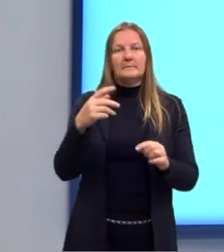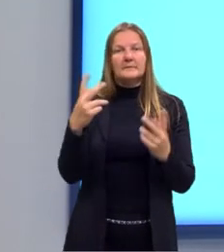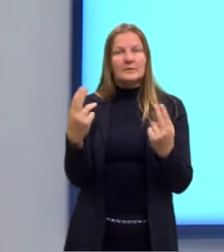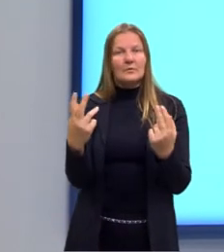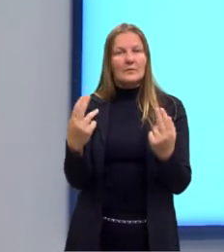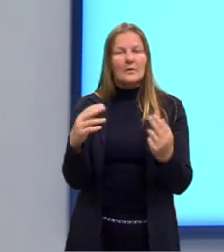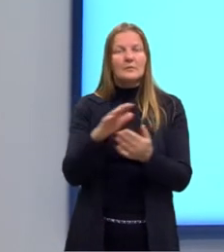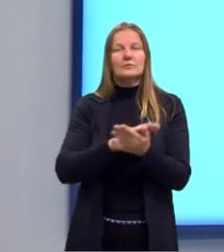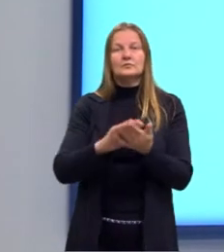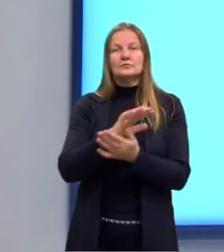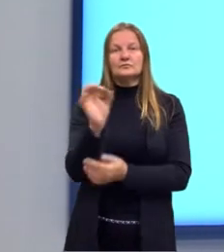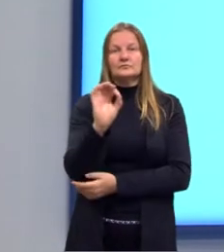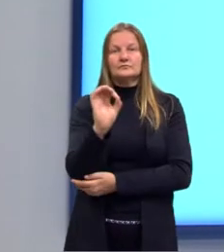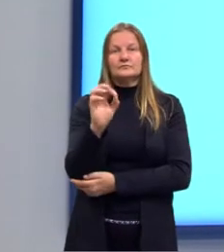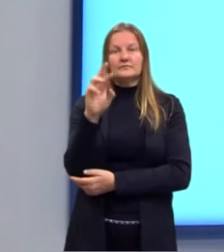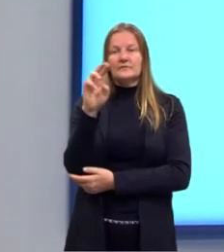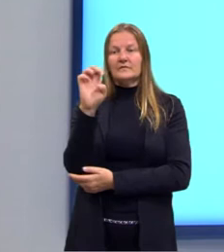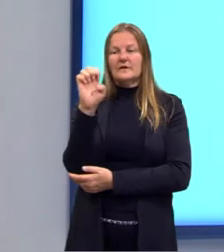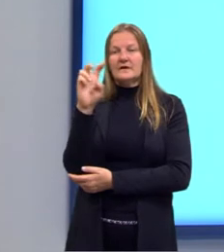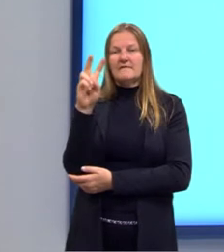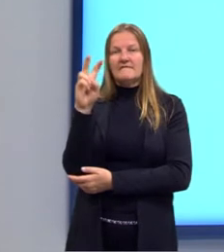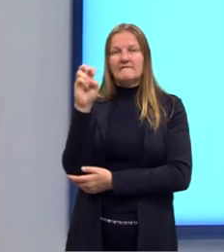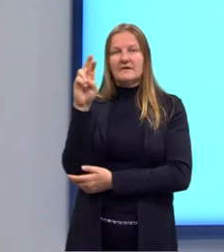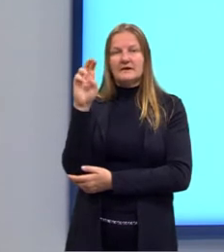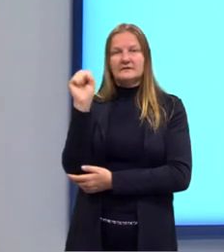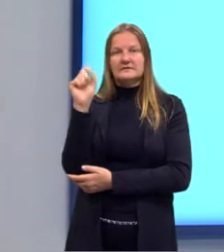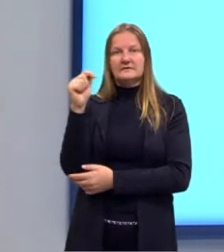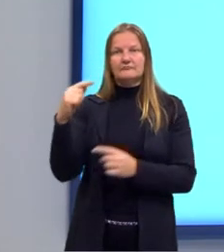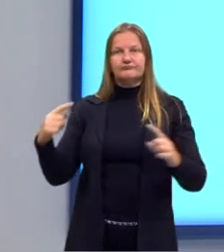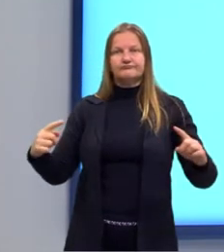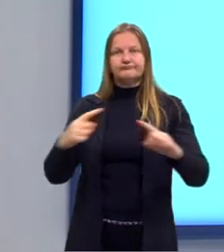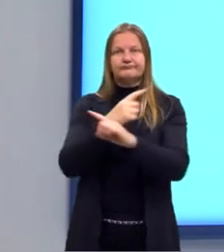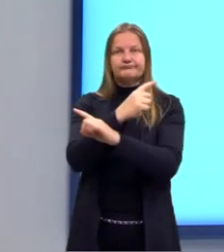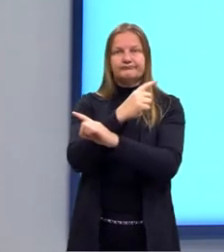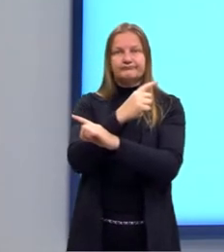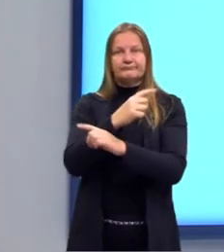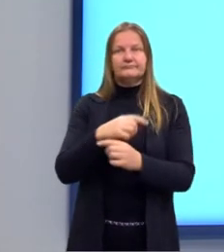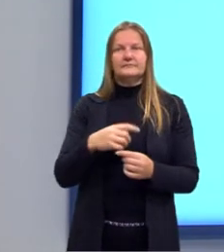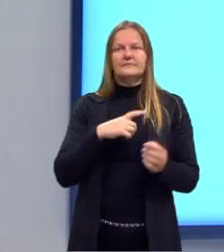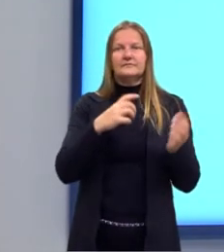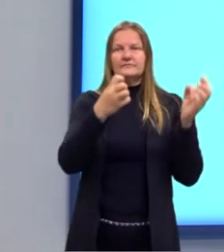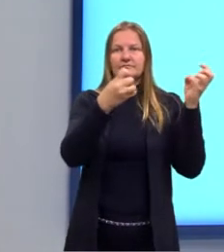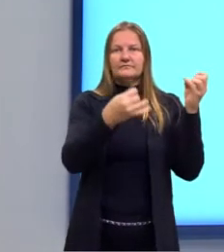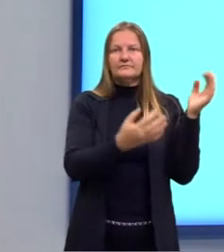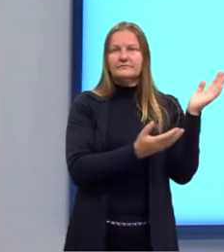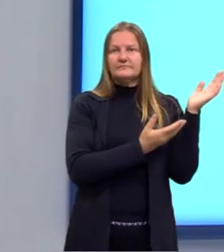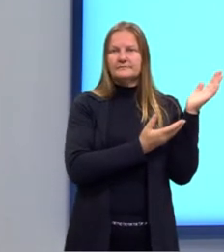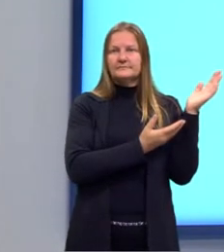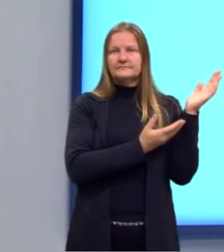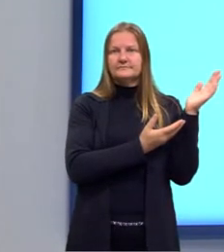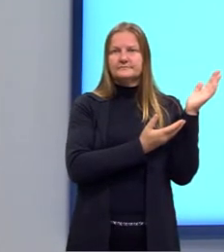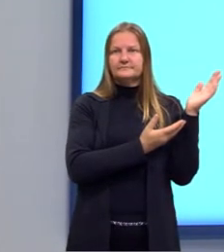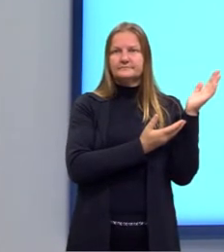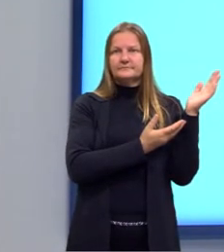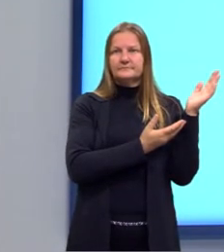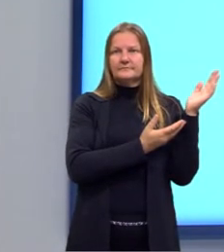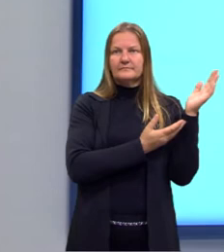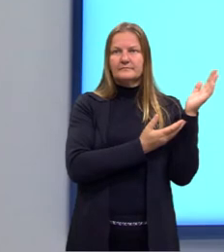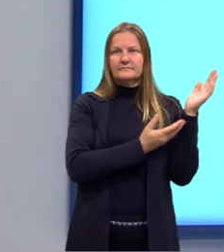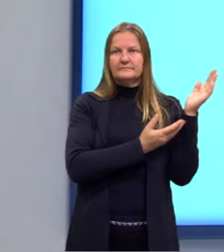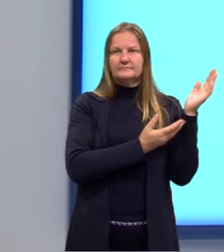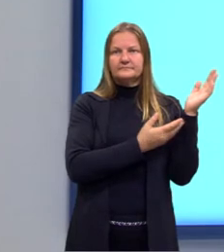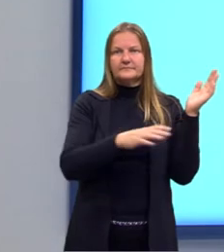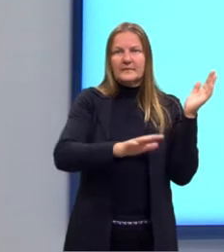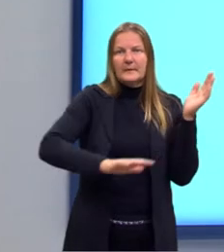elas são chamadas de reversas. Então, aqui também entra o nome coplanares, quando elas pertencem ao mesmo plano.